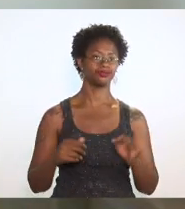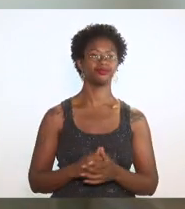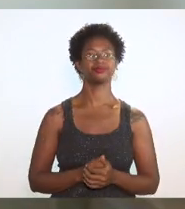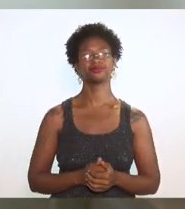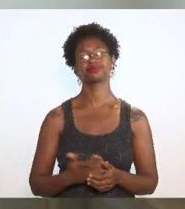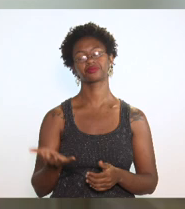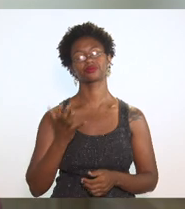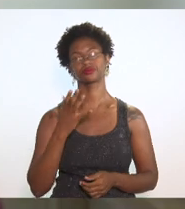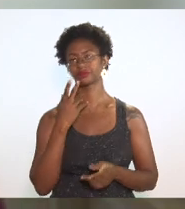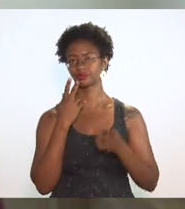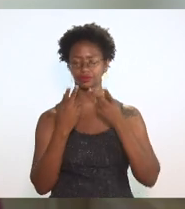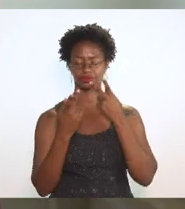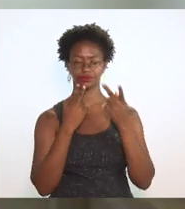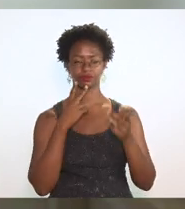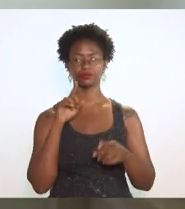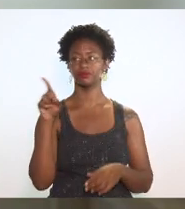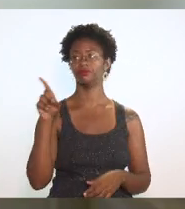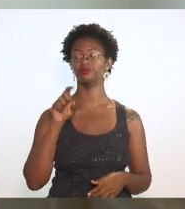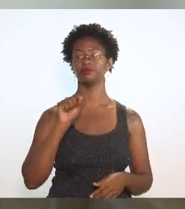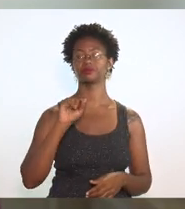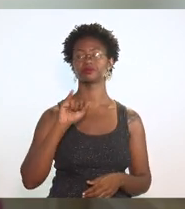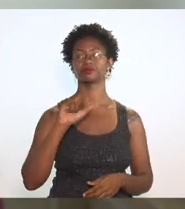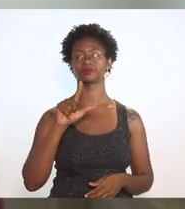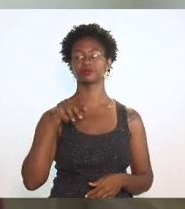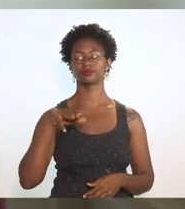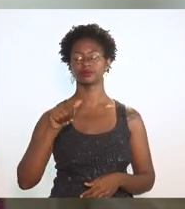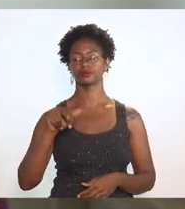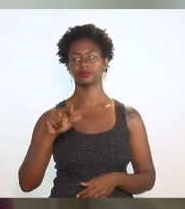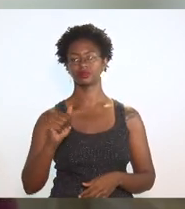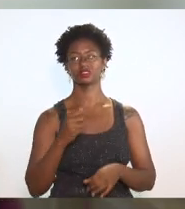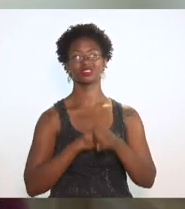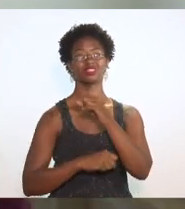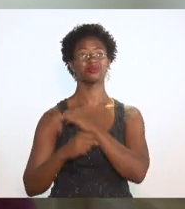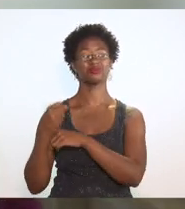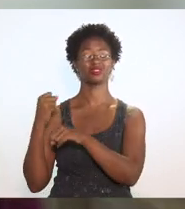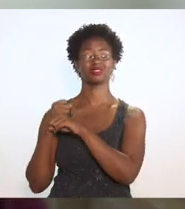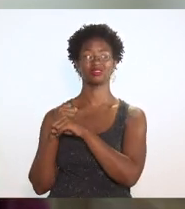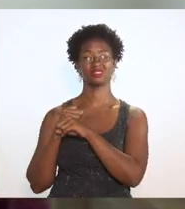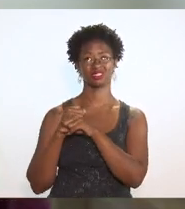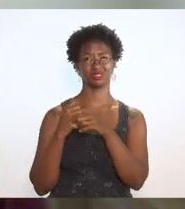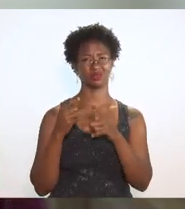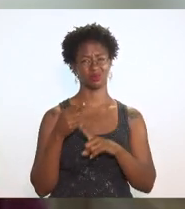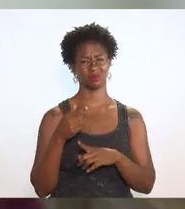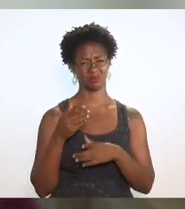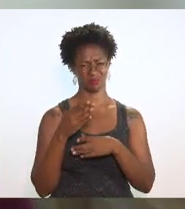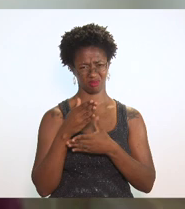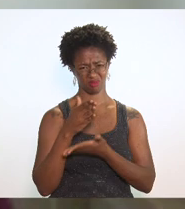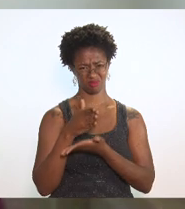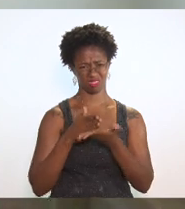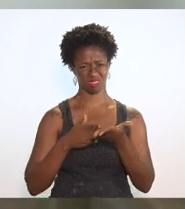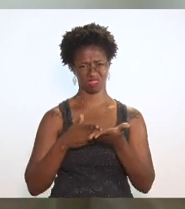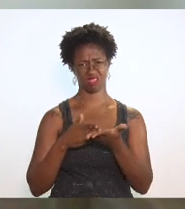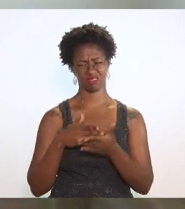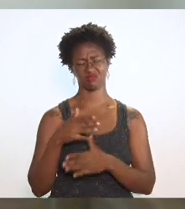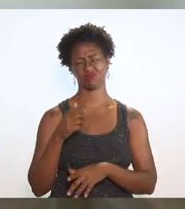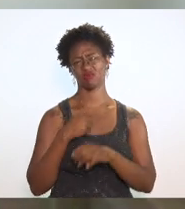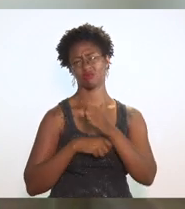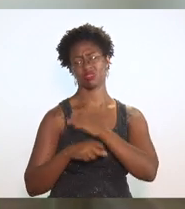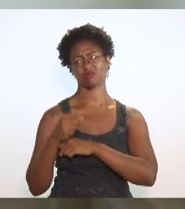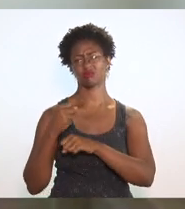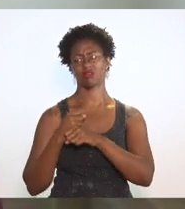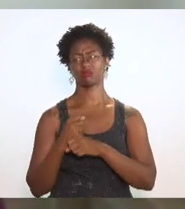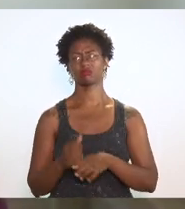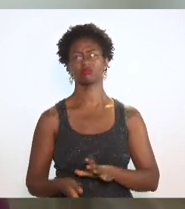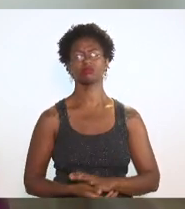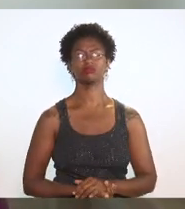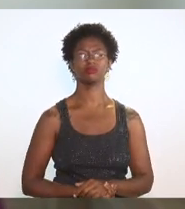queria dizer a senhora que desde o ano passado do meado do ano passado que eu